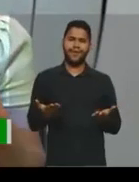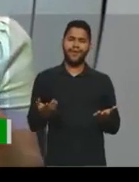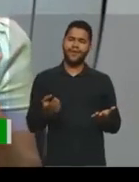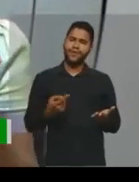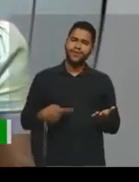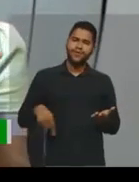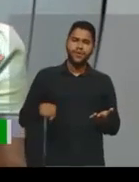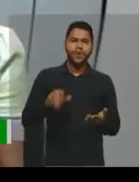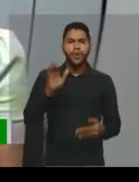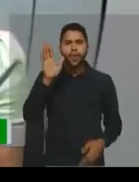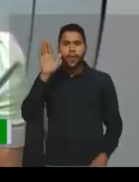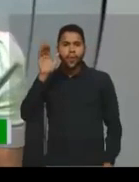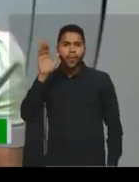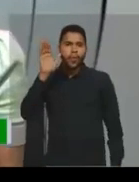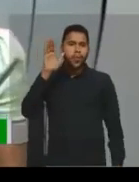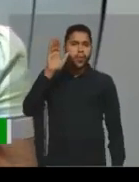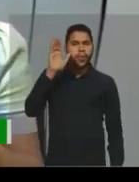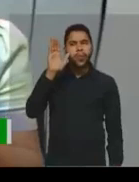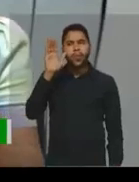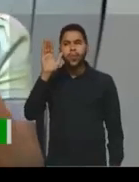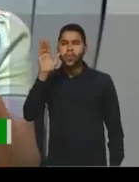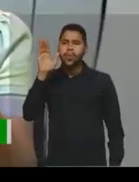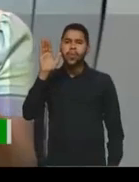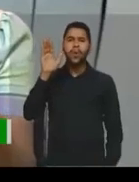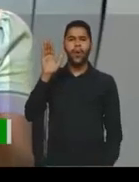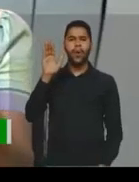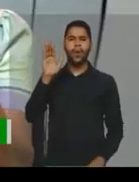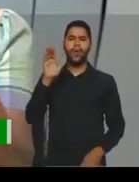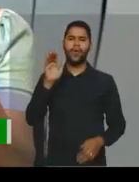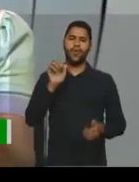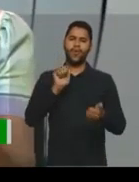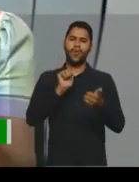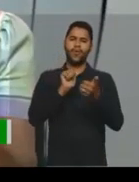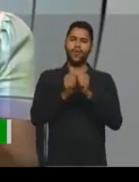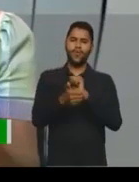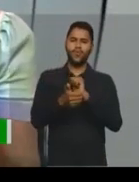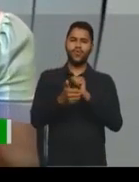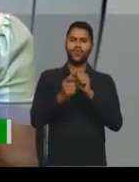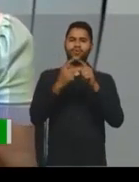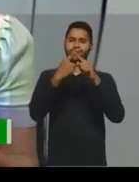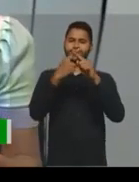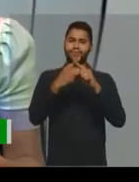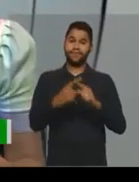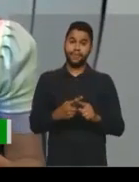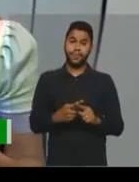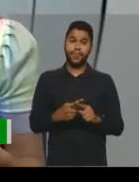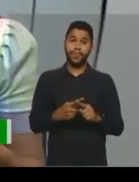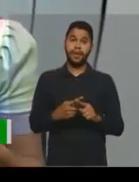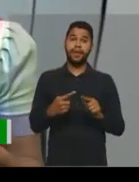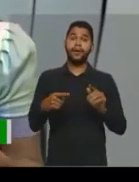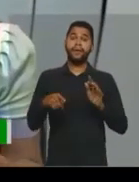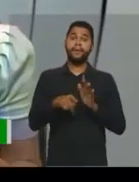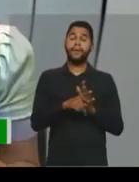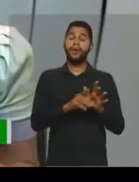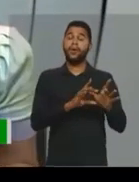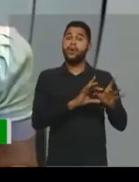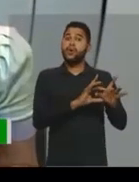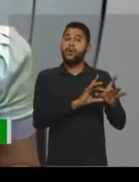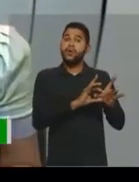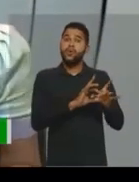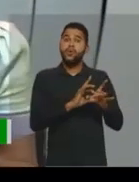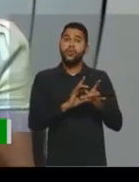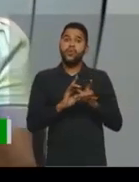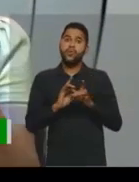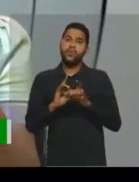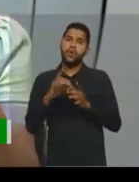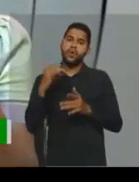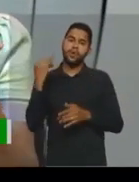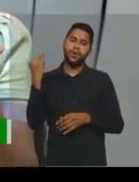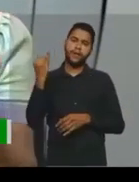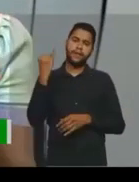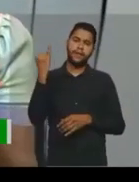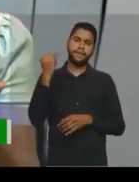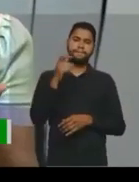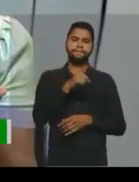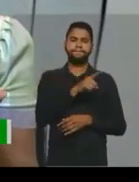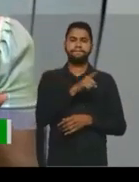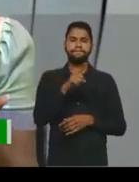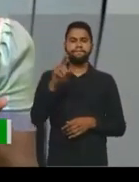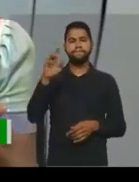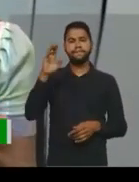assistindo os jogos. Então, este contexto, Diogo, é importantíssimo para você